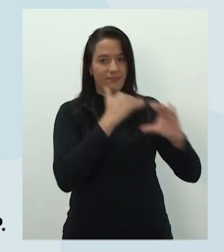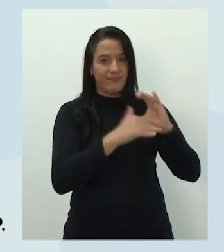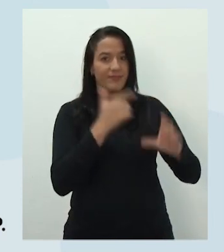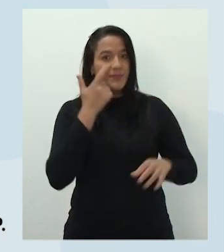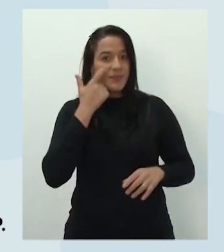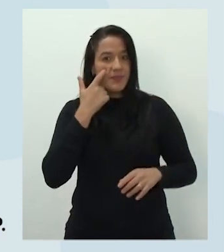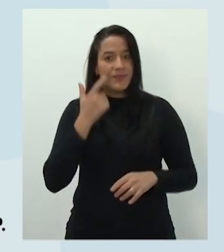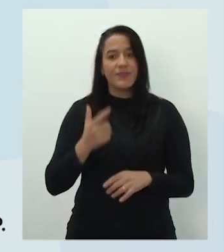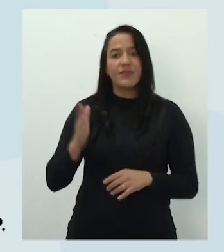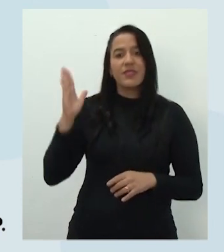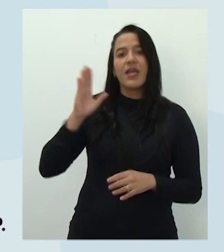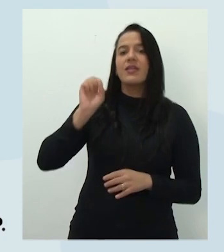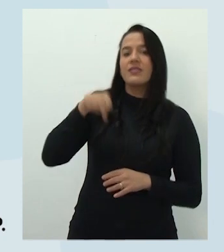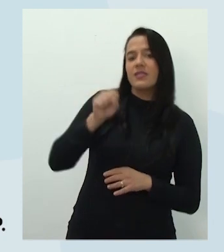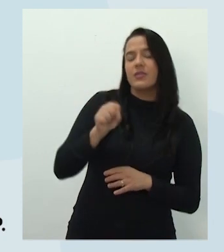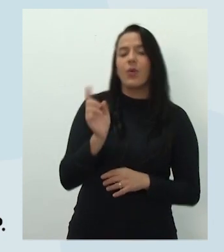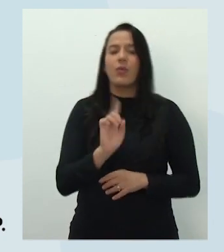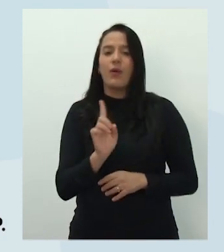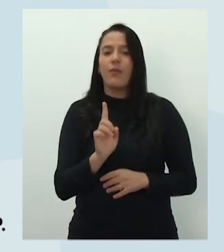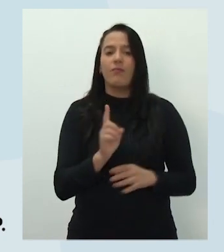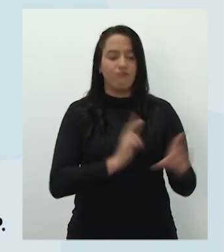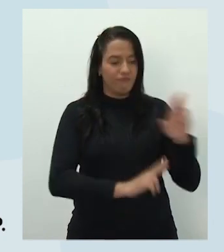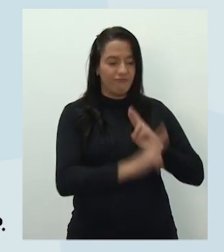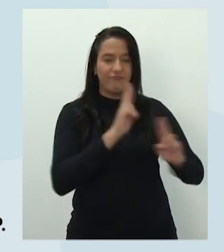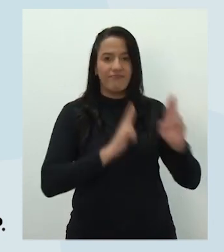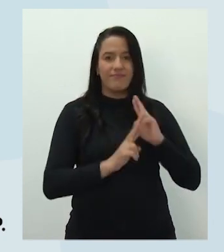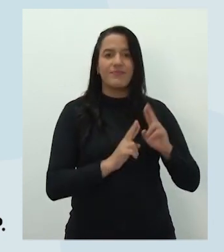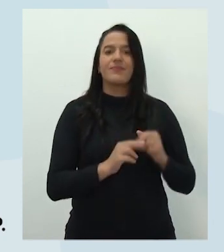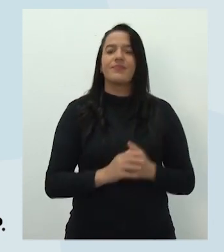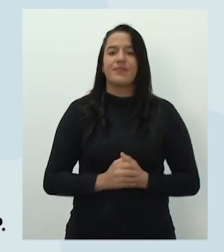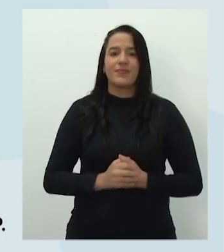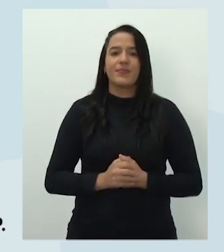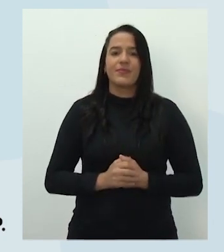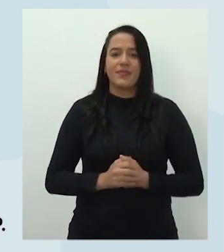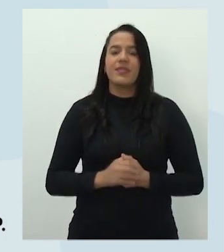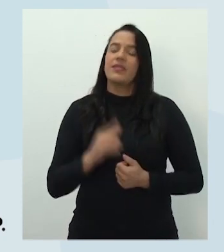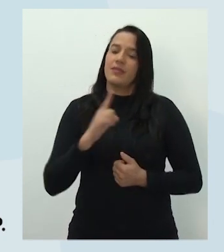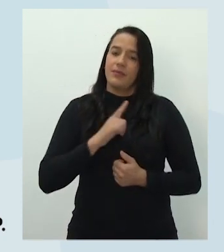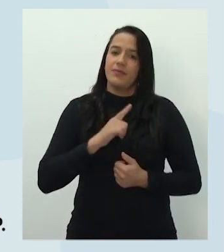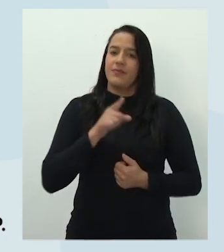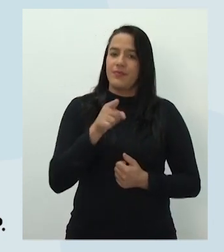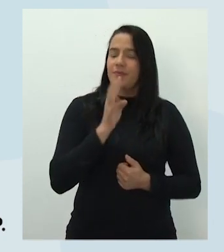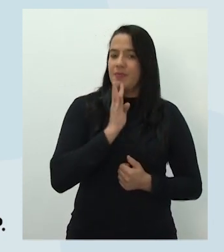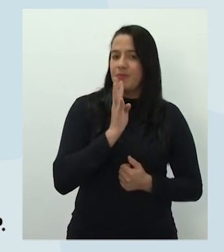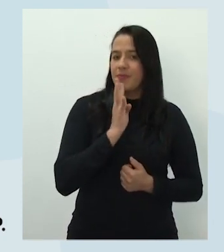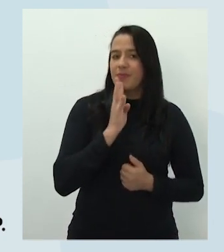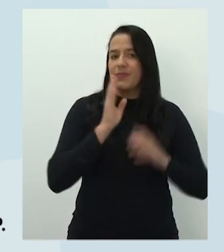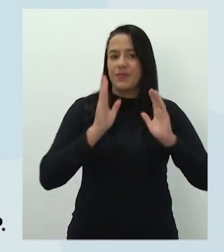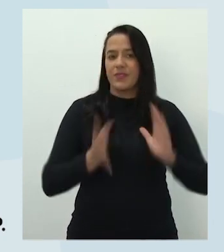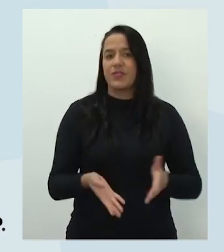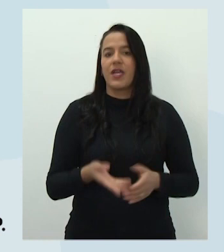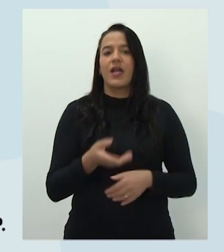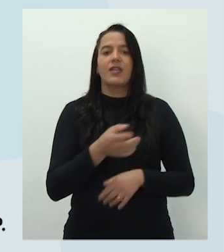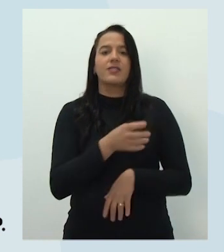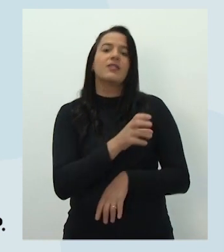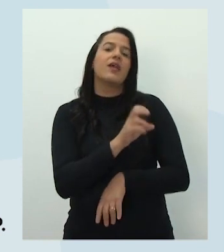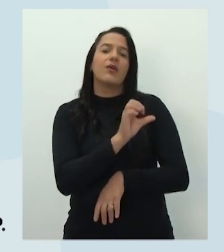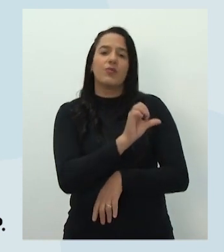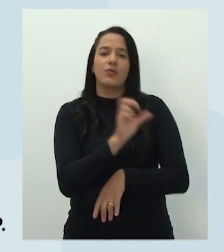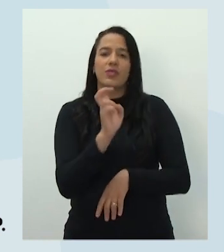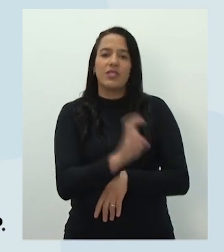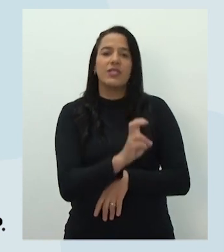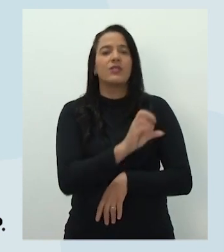já vem aqui, sim. Sim, sim, sim, sim. Então, você já sabe que existe. Porque eles já devem ter ouvido desde o quinto, sexto,